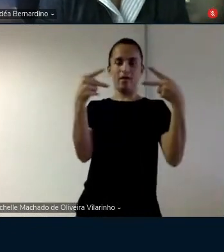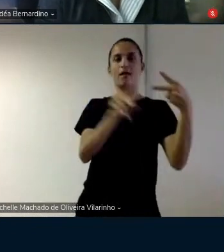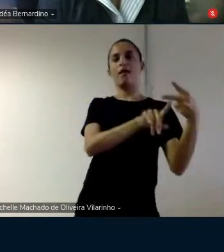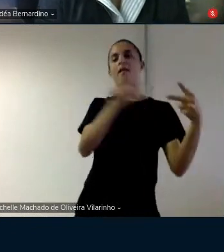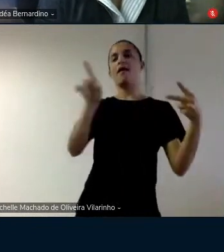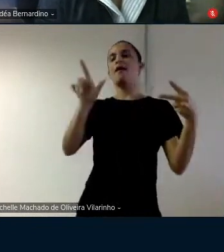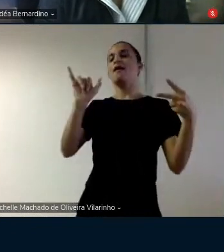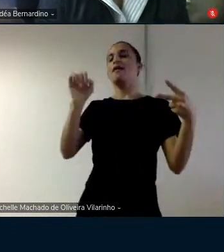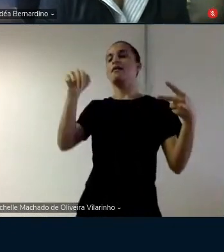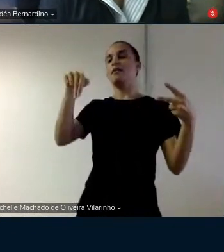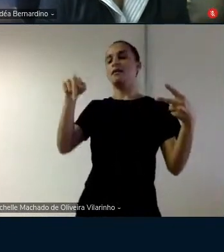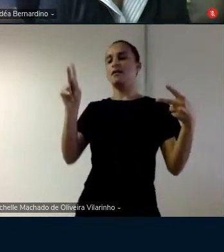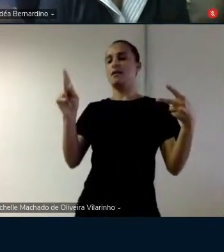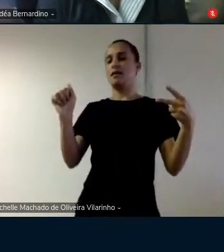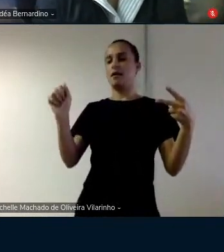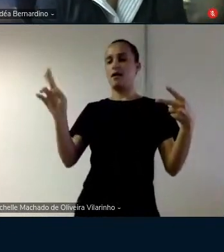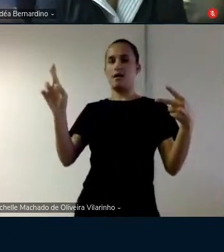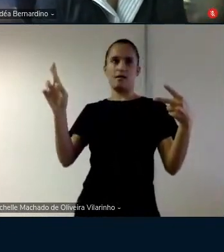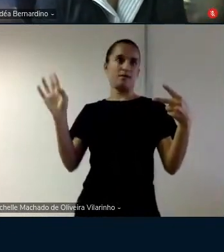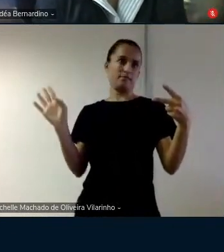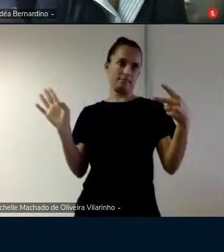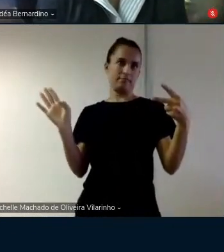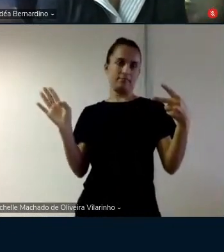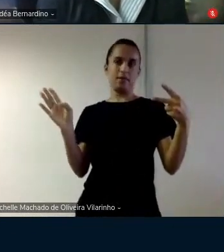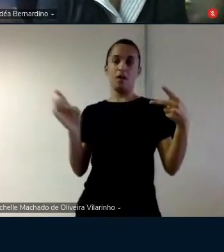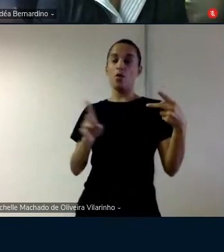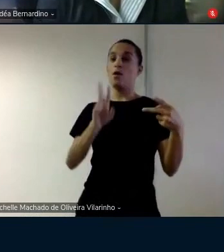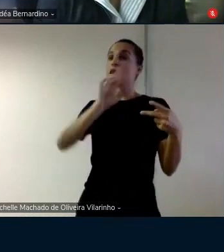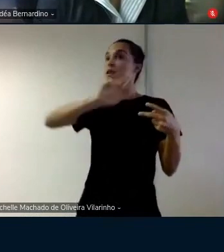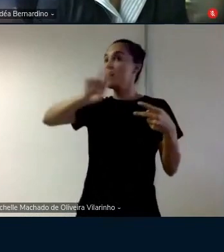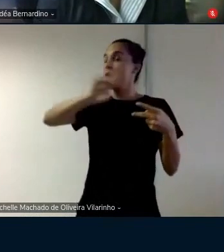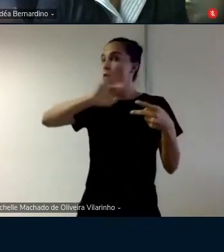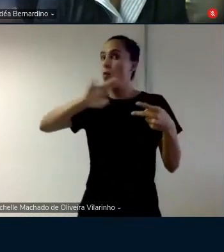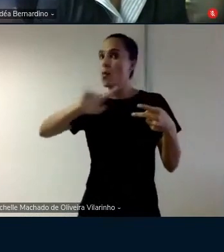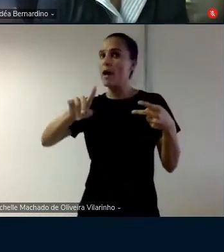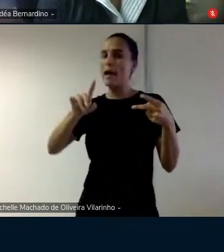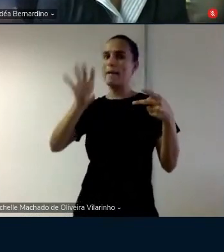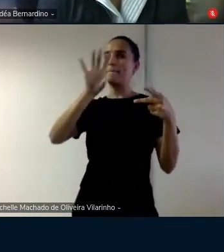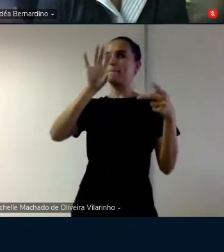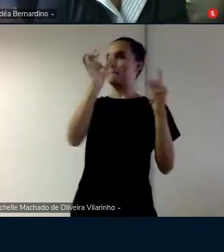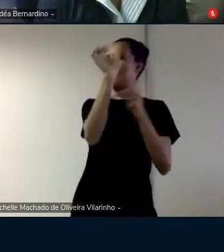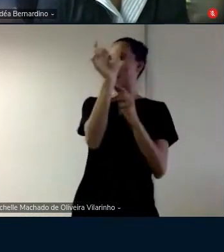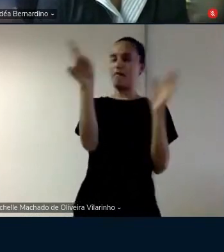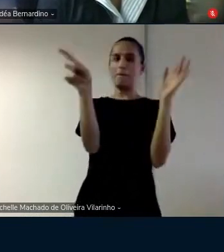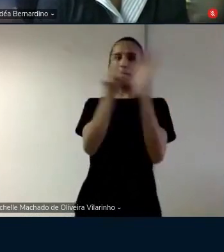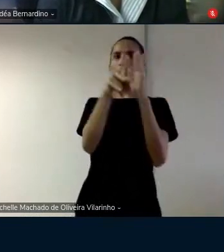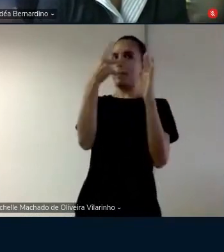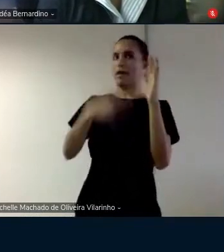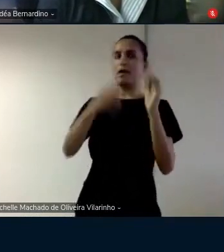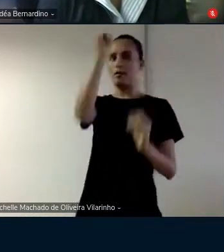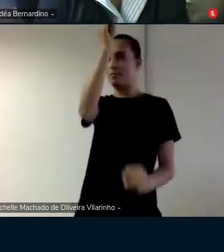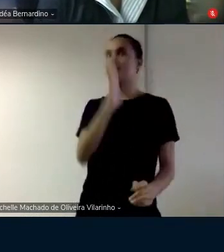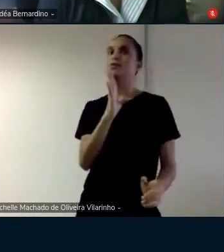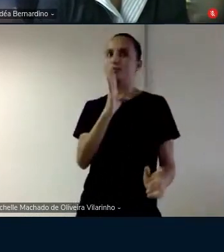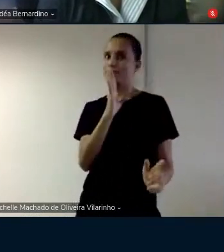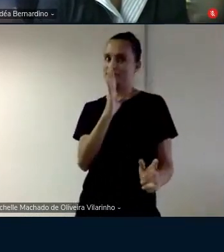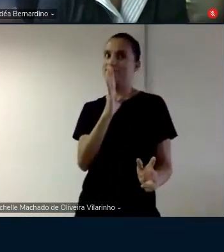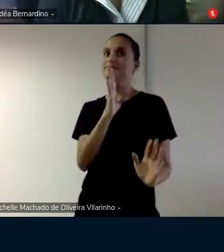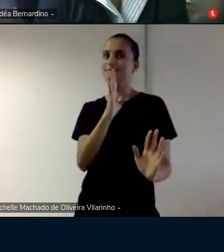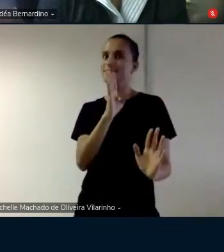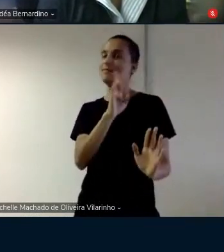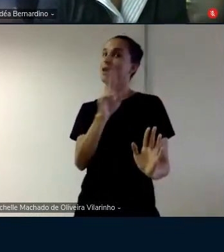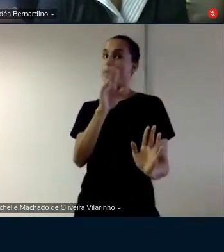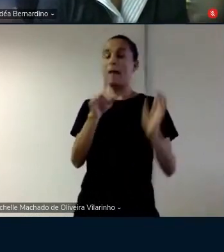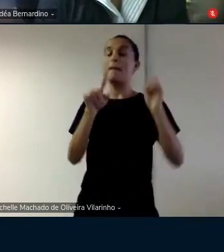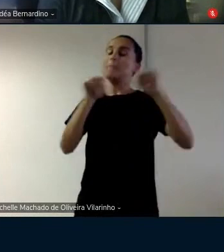eu acho que seria bom você especificar que não são palavras em princípio brasileiros talvez até o aluno saiga vai que o